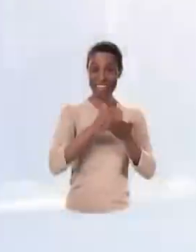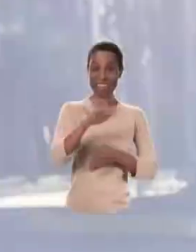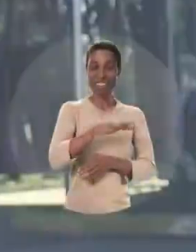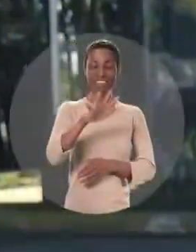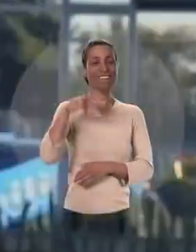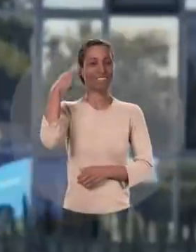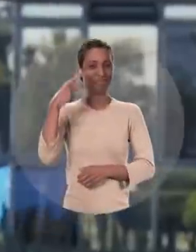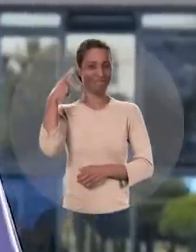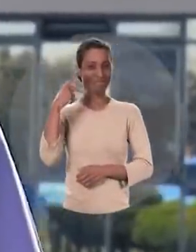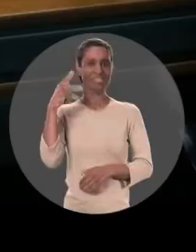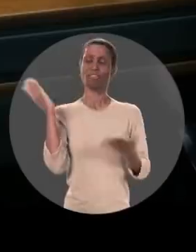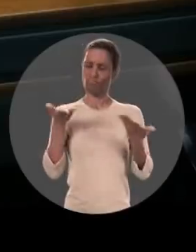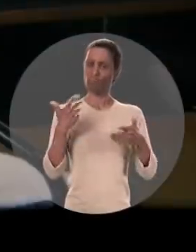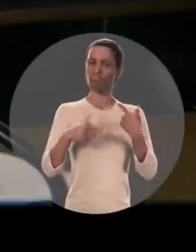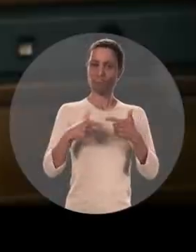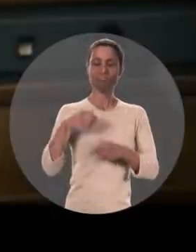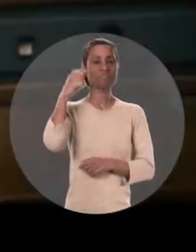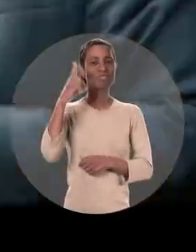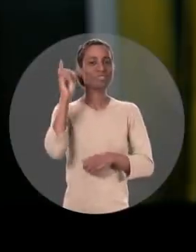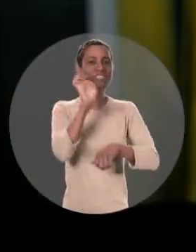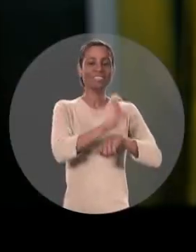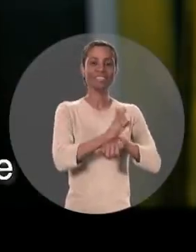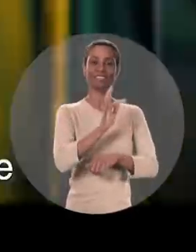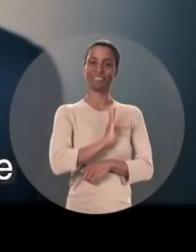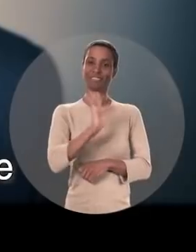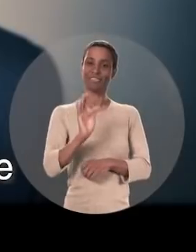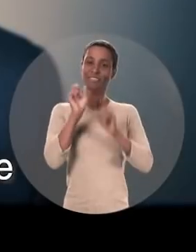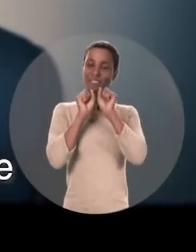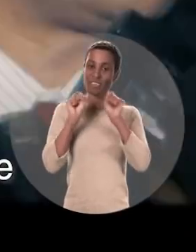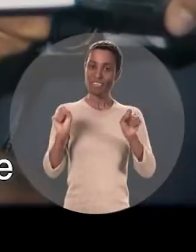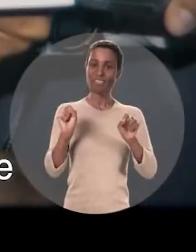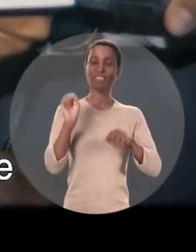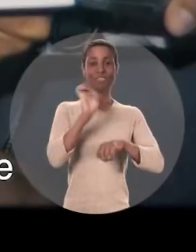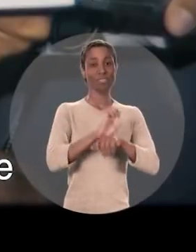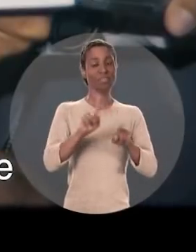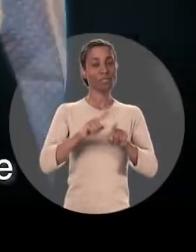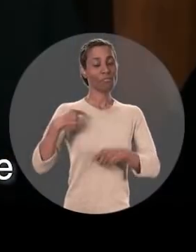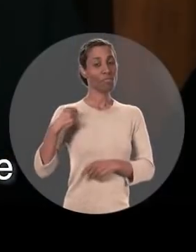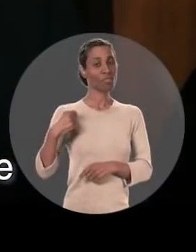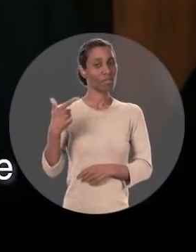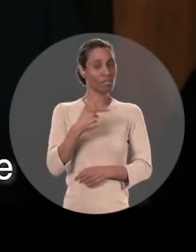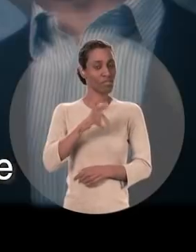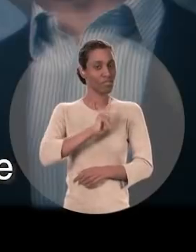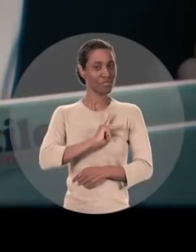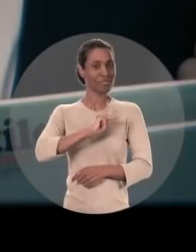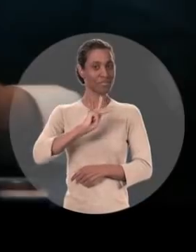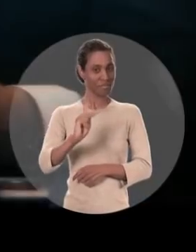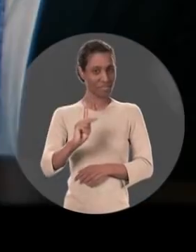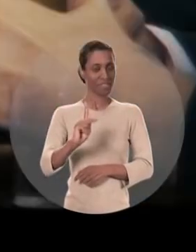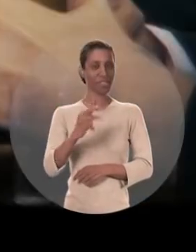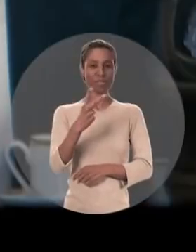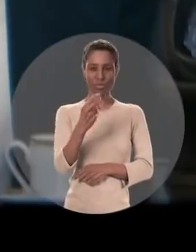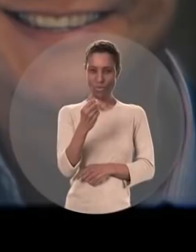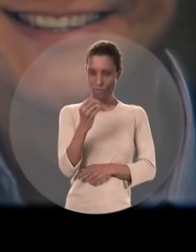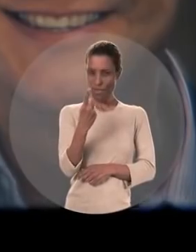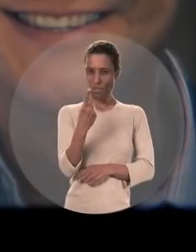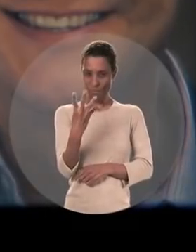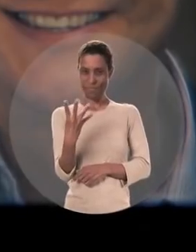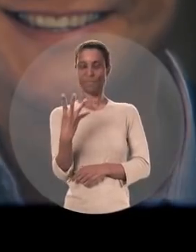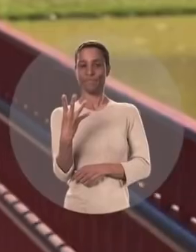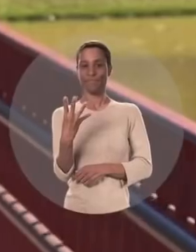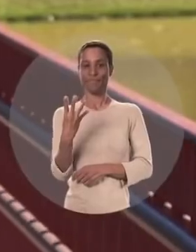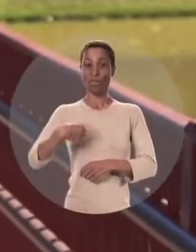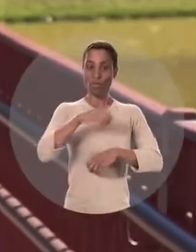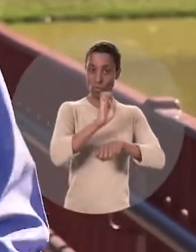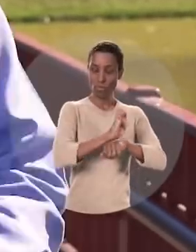onde comecei a fazer política. Eu fui deputado estadual, federal, secretário de Estado e candidato a vice-presidente em 2014.